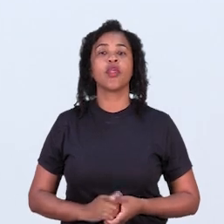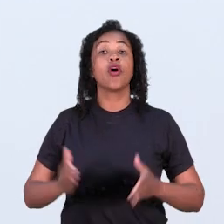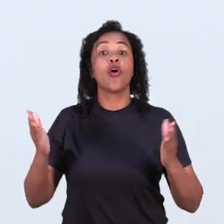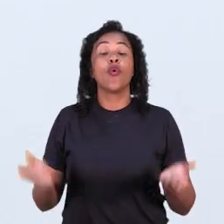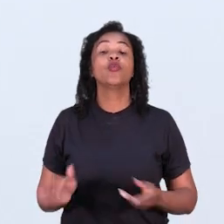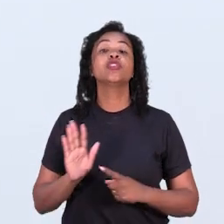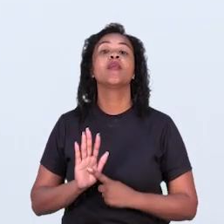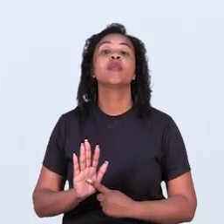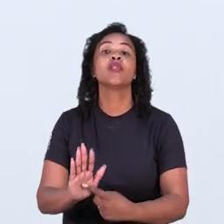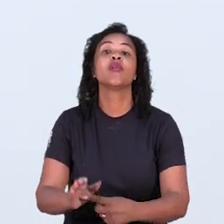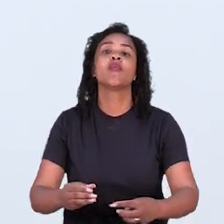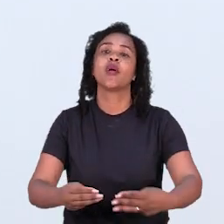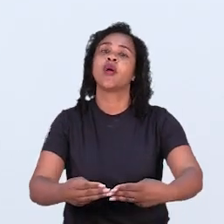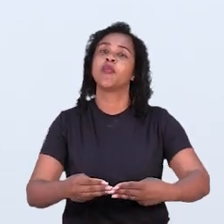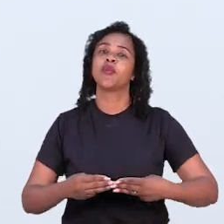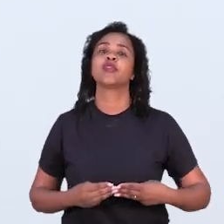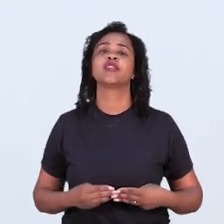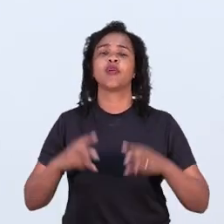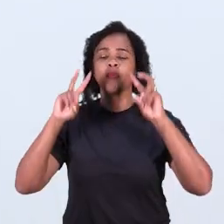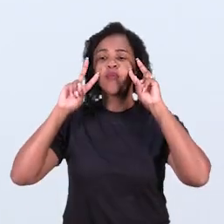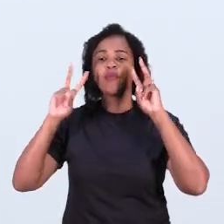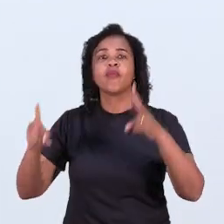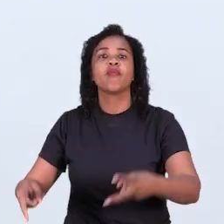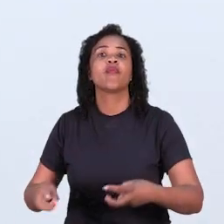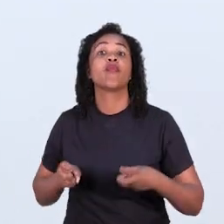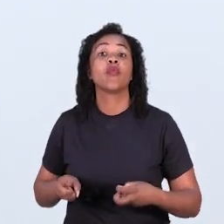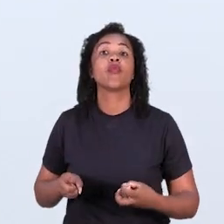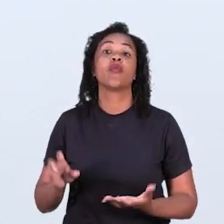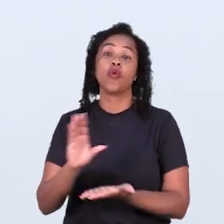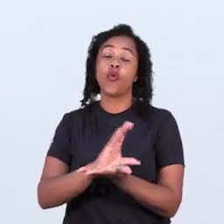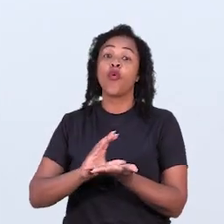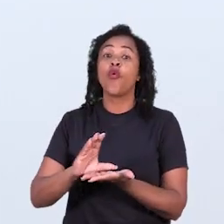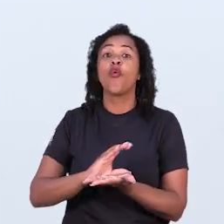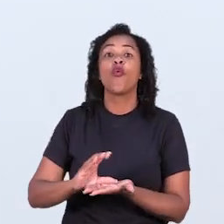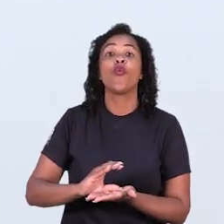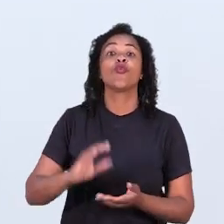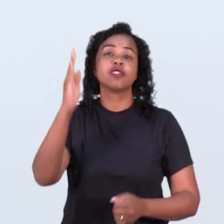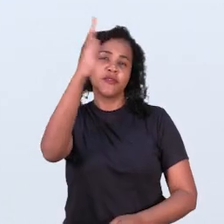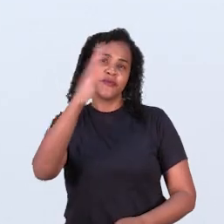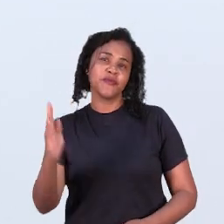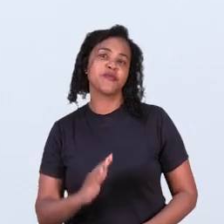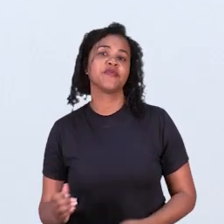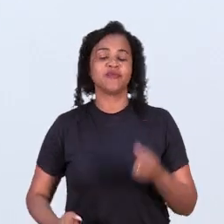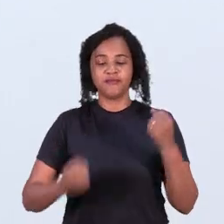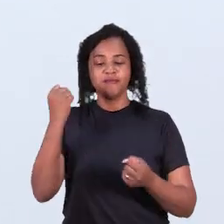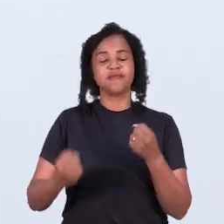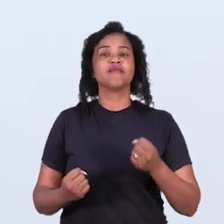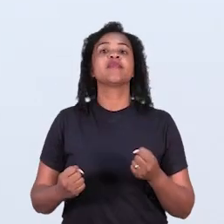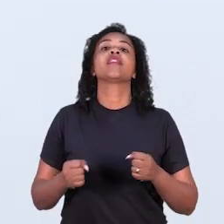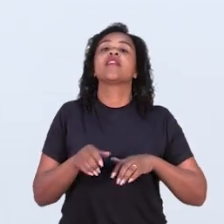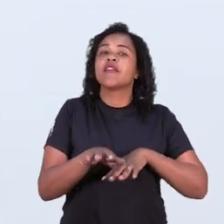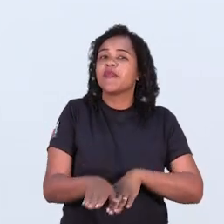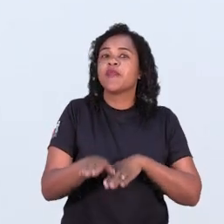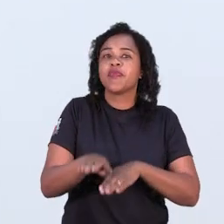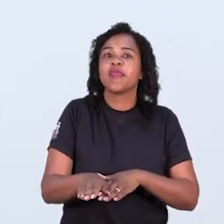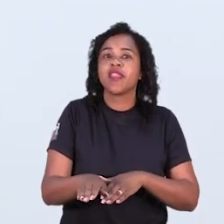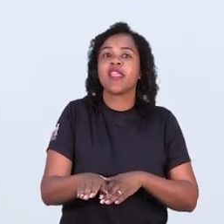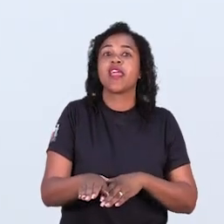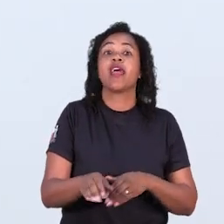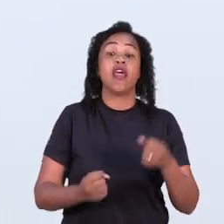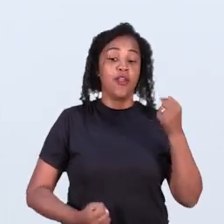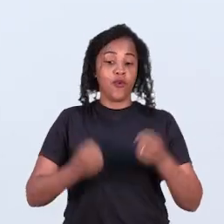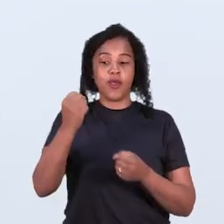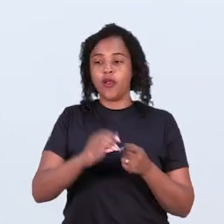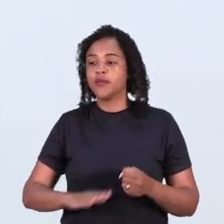E hoje apresentamos uma moção em reconhecimento ao Conselho Nacional de Trânsito às vagas das pessoas com necessidades especiais.